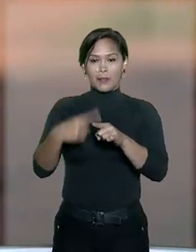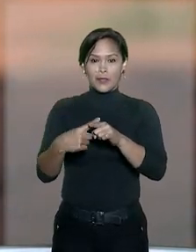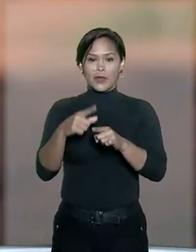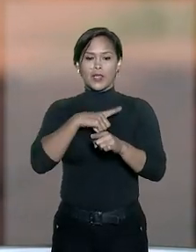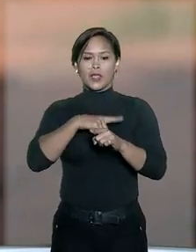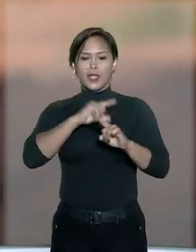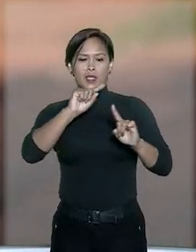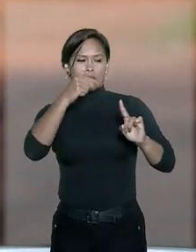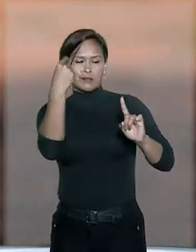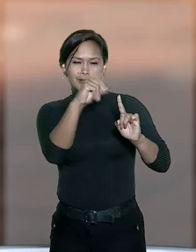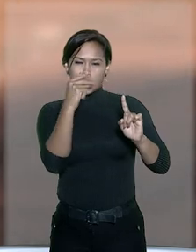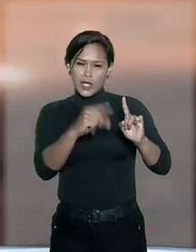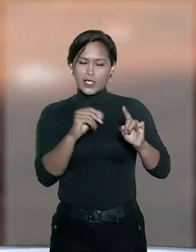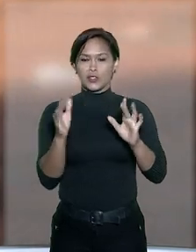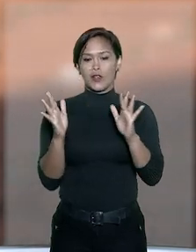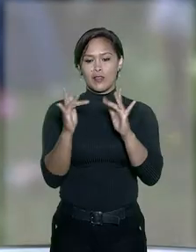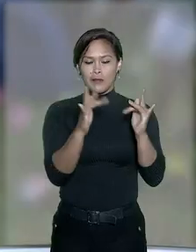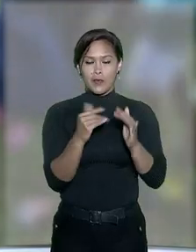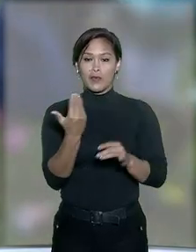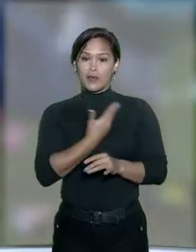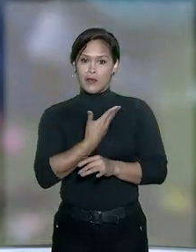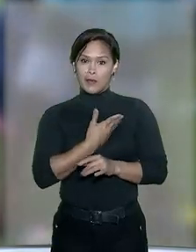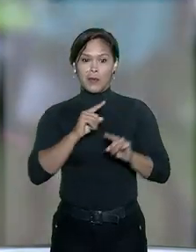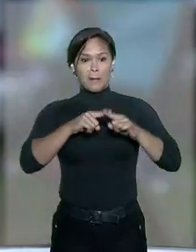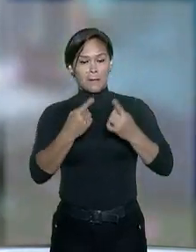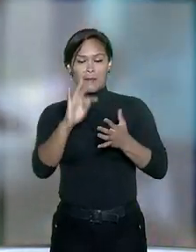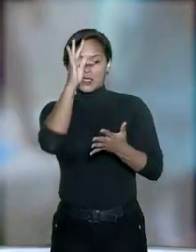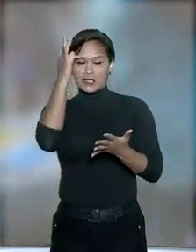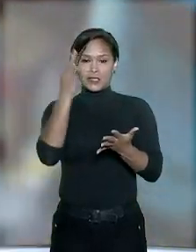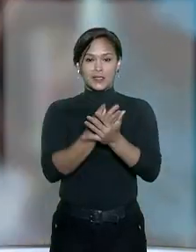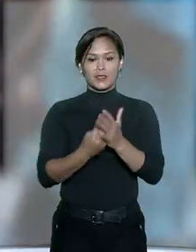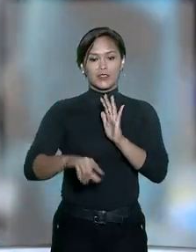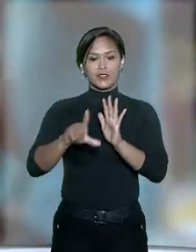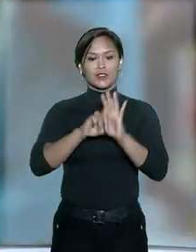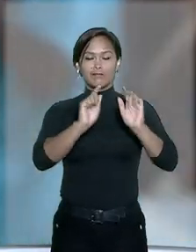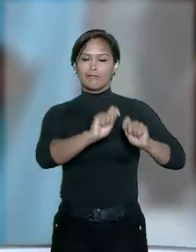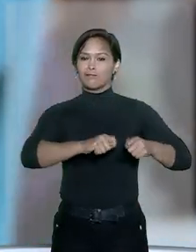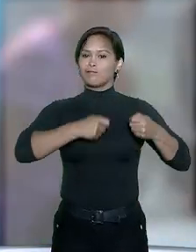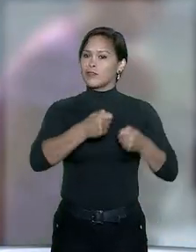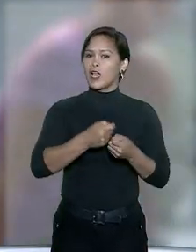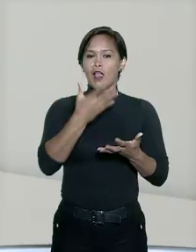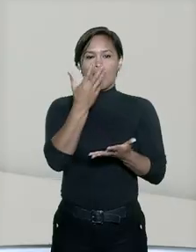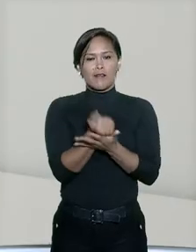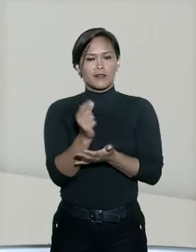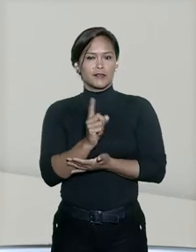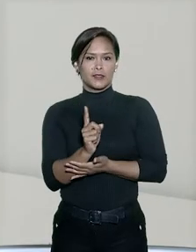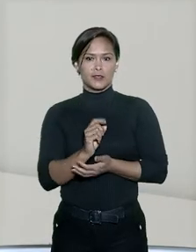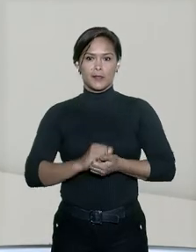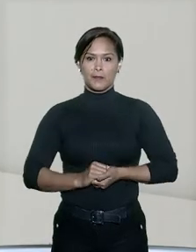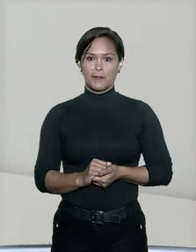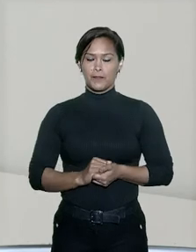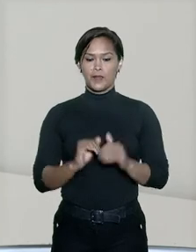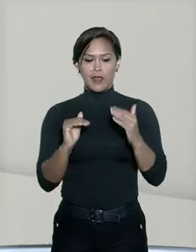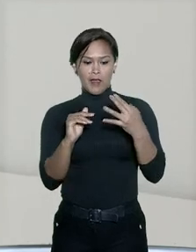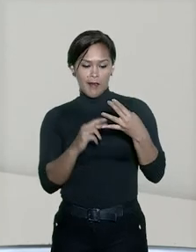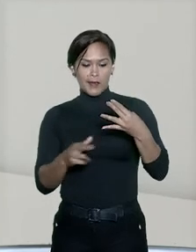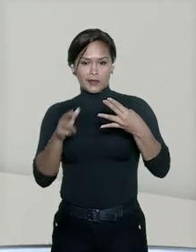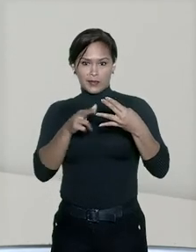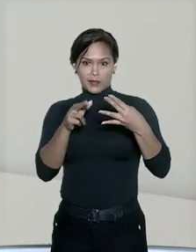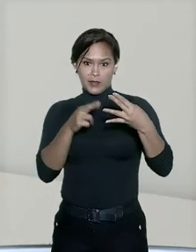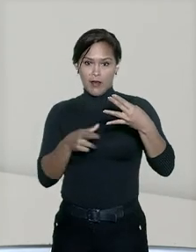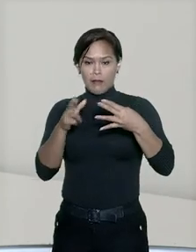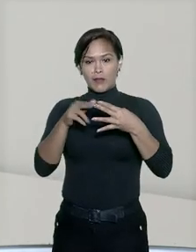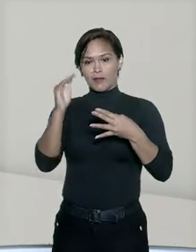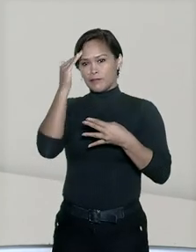agredido sua namorada e um amigo, mas a tese de legítima defesa não foi aceita. As instâncias ordinárias